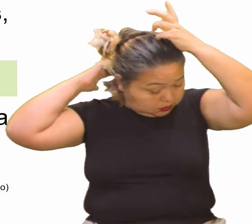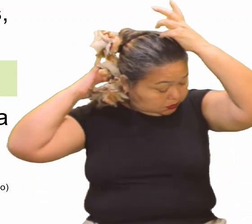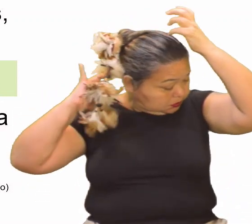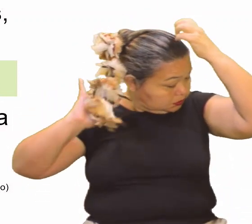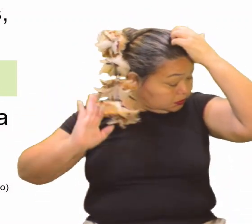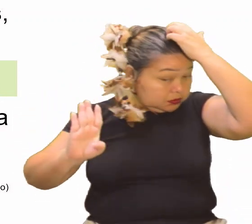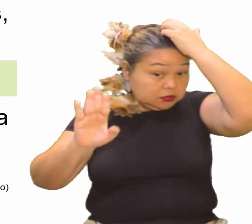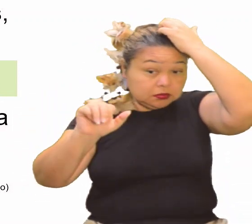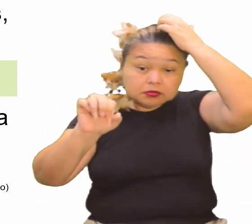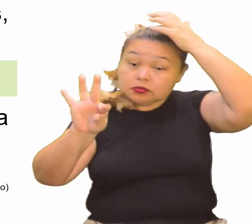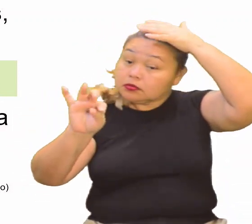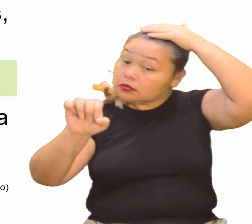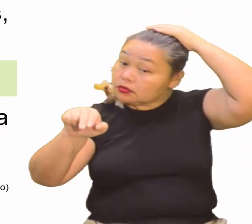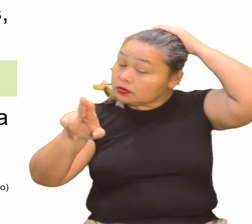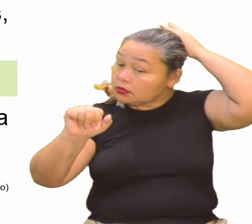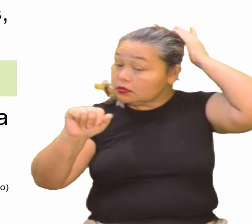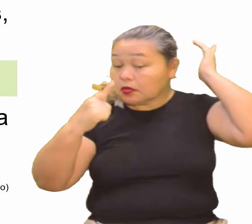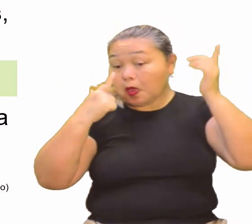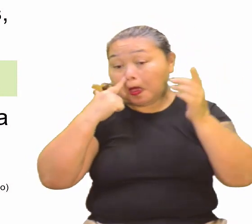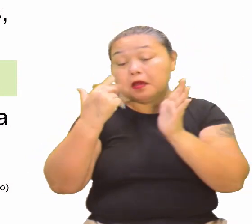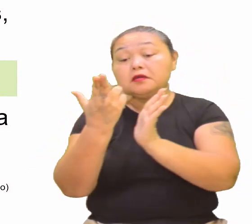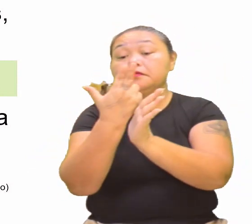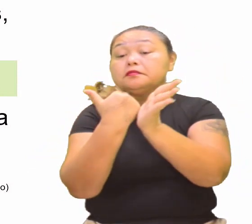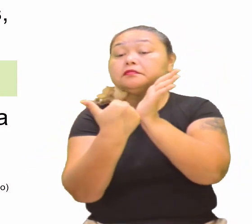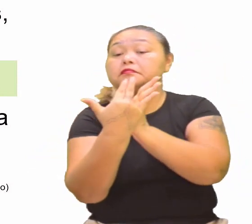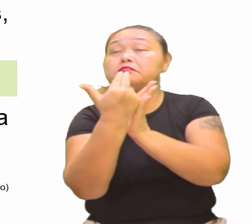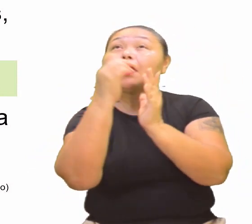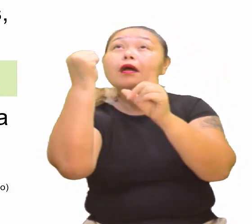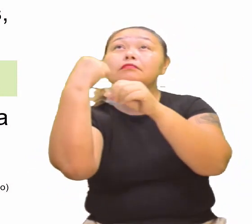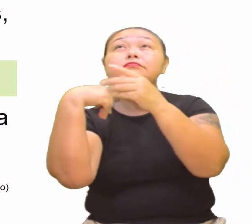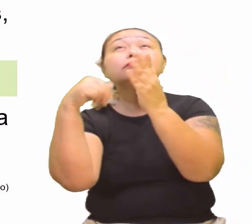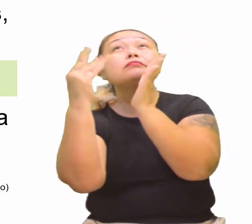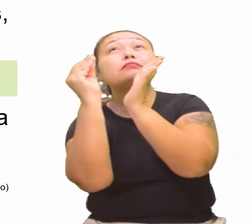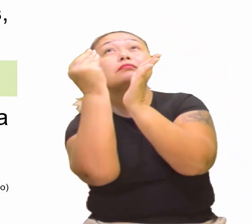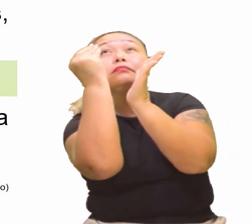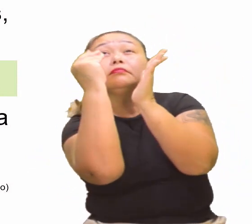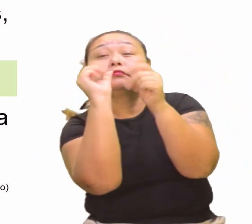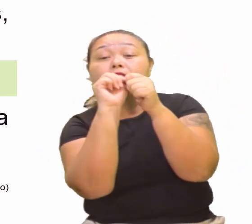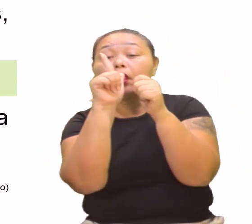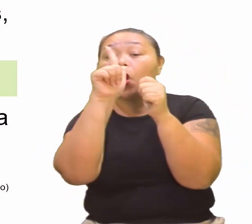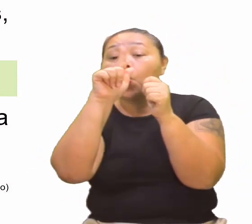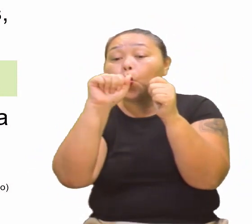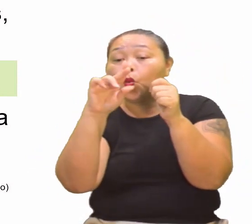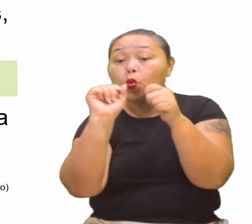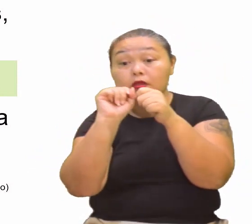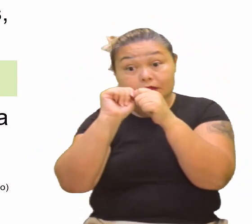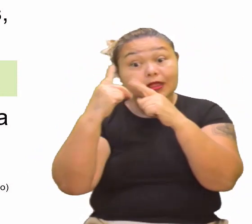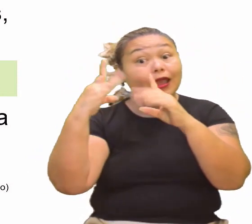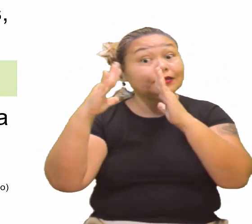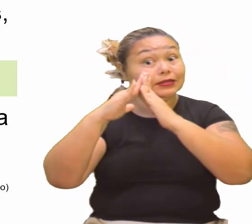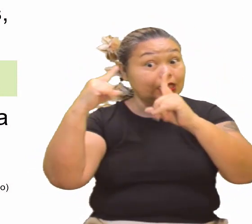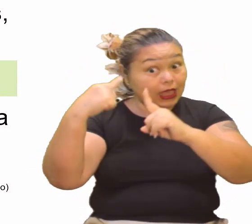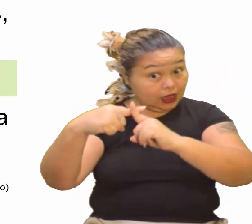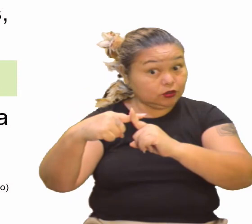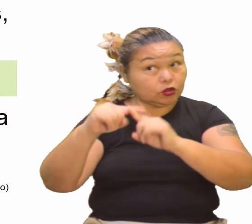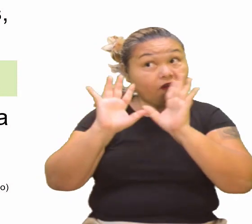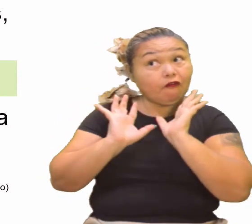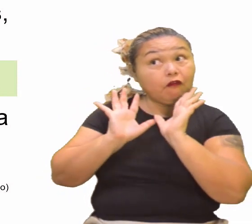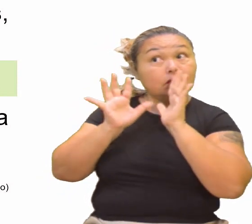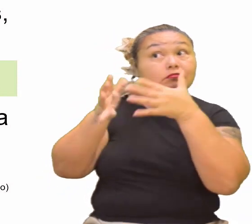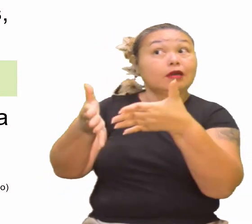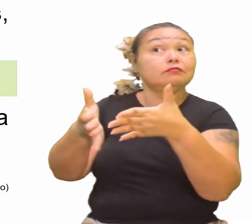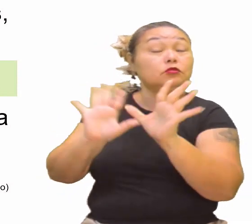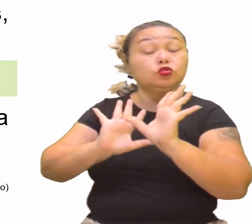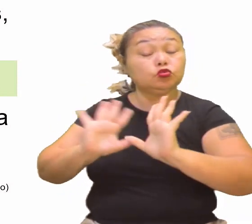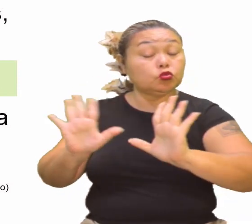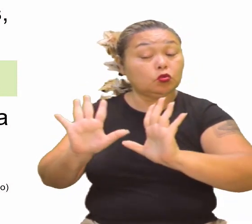da arte bizantina, a arte palio-cristã e etc. Aí depois, Gótica, as igrejas, tá? Então, só a igreja